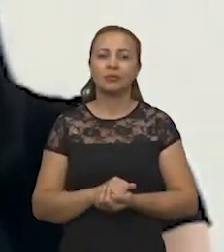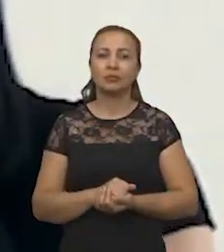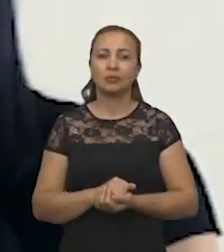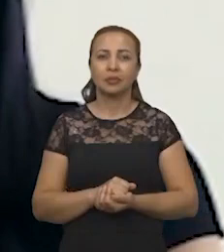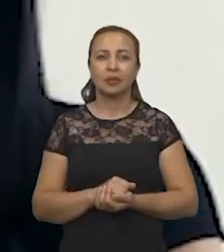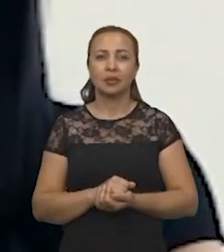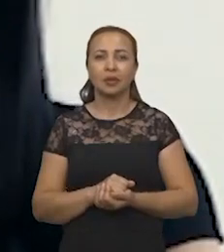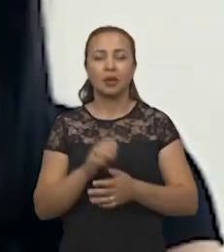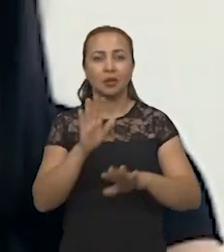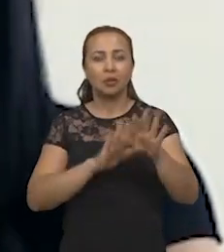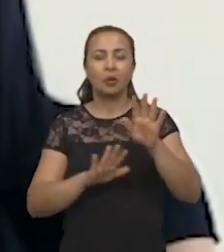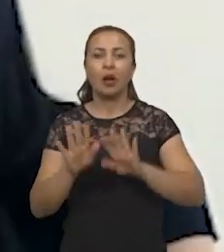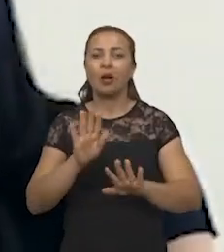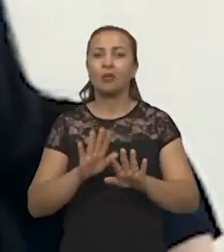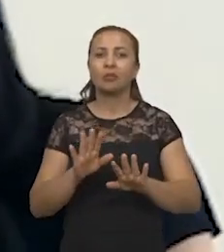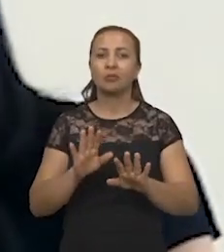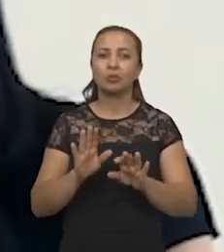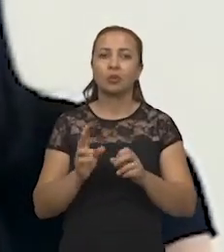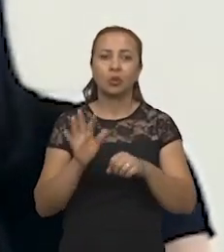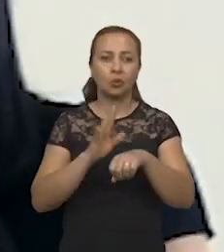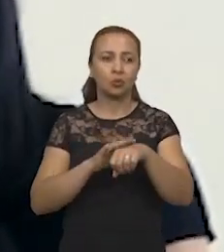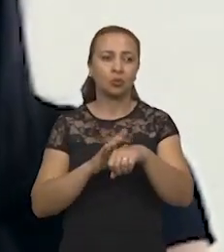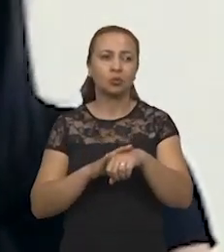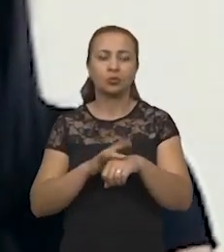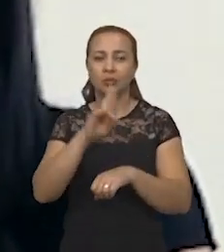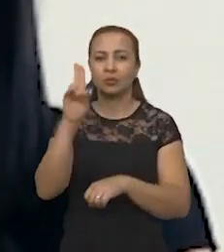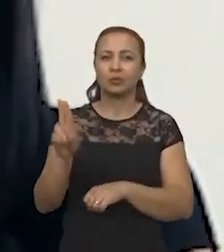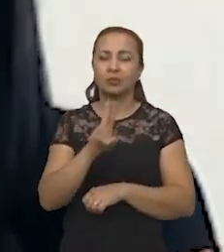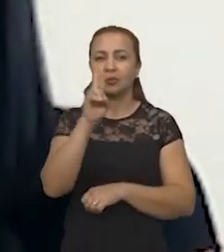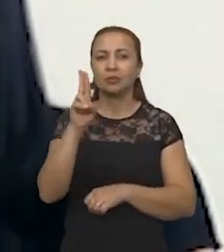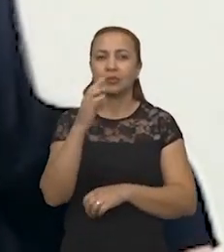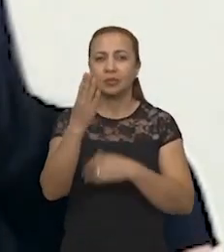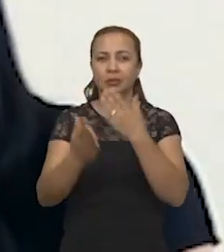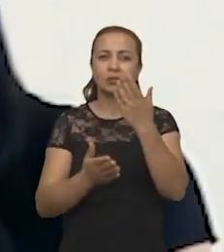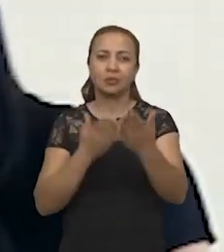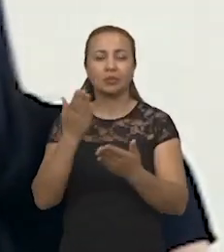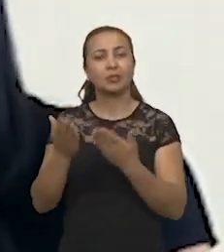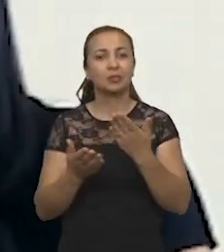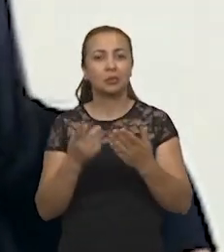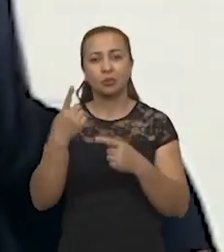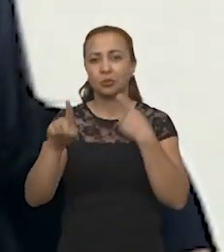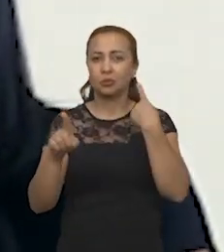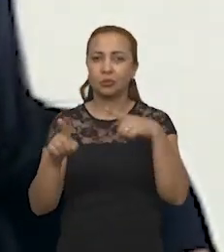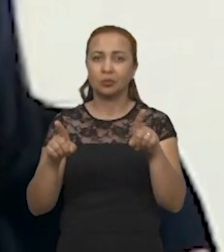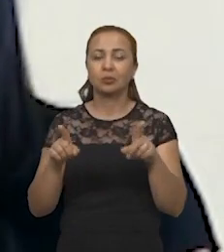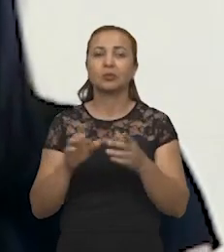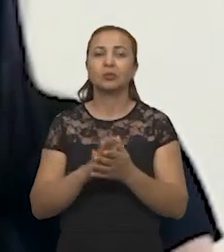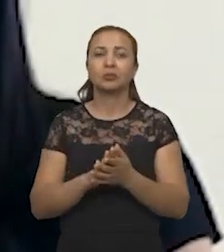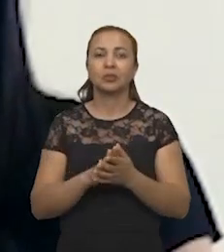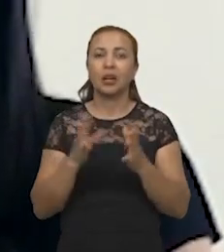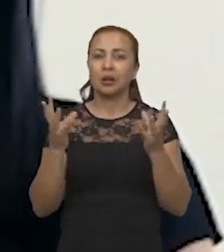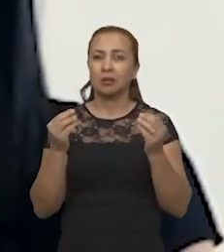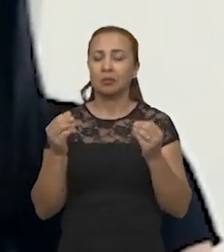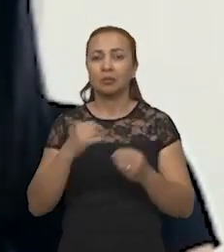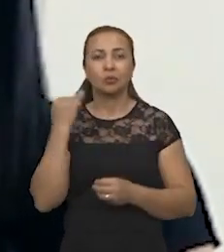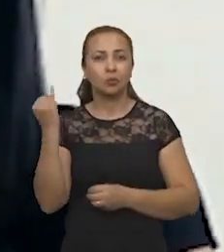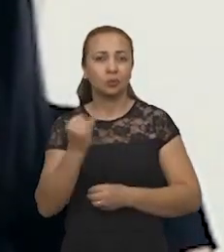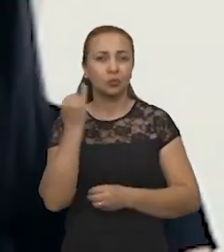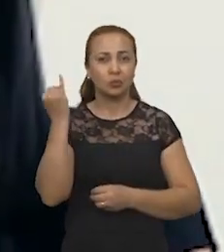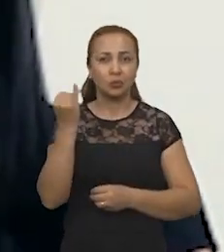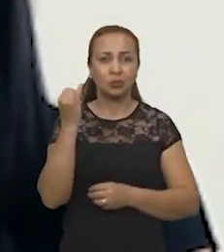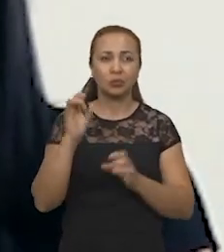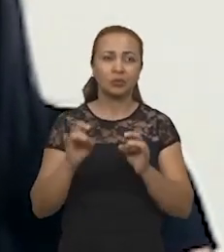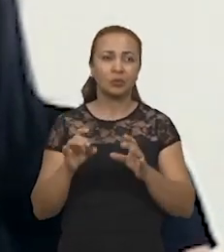prevenir algumas doenças ou serem utilizadas no tratamento de outras, é muito